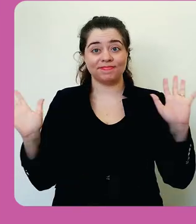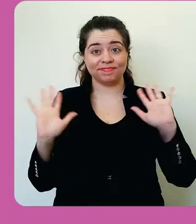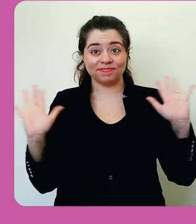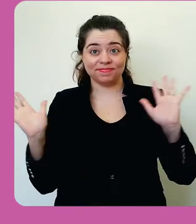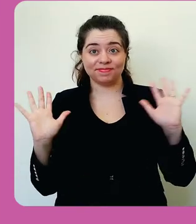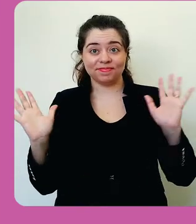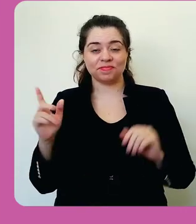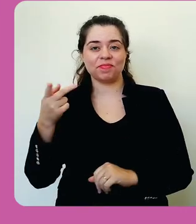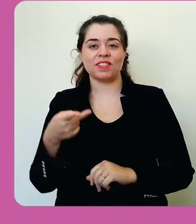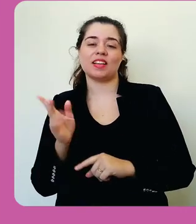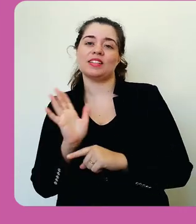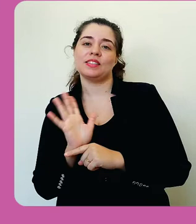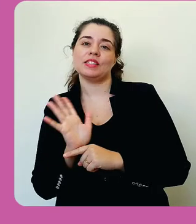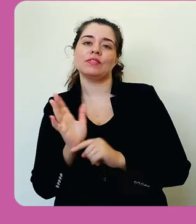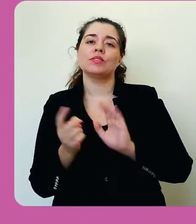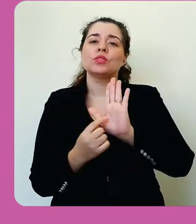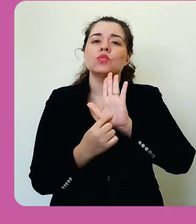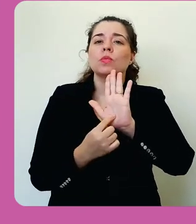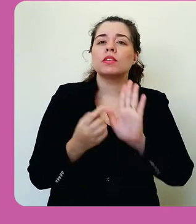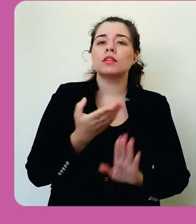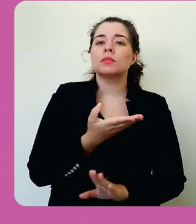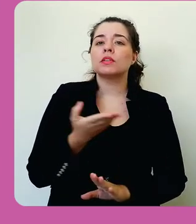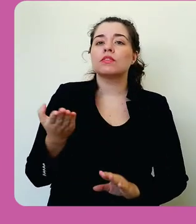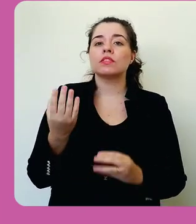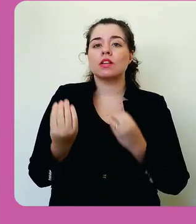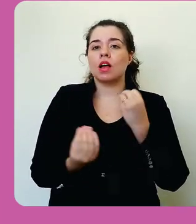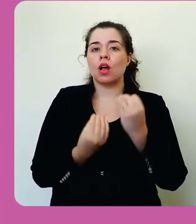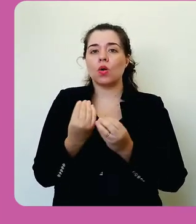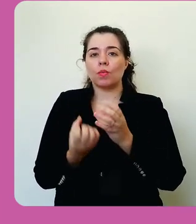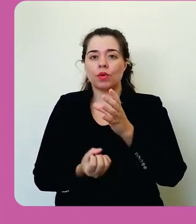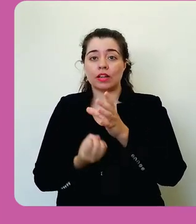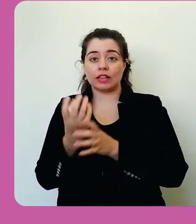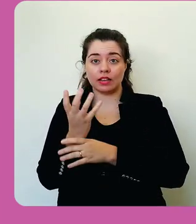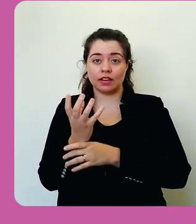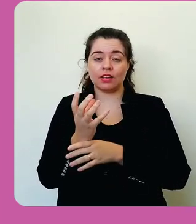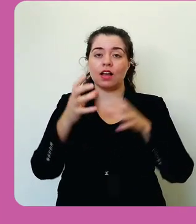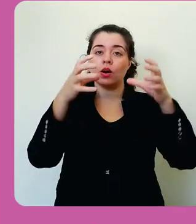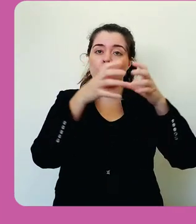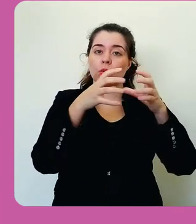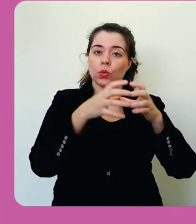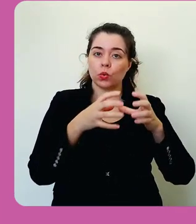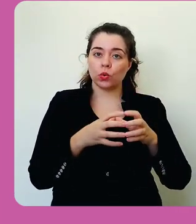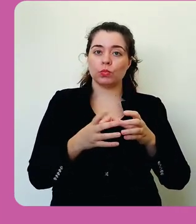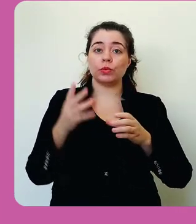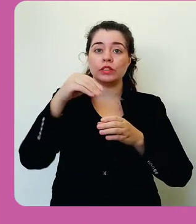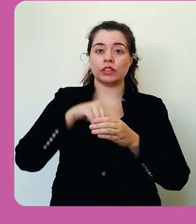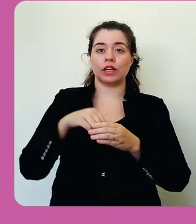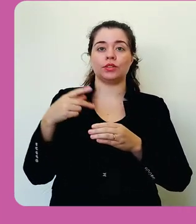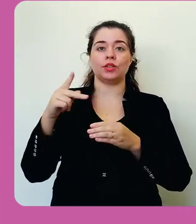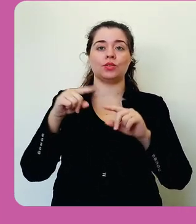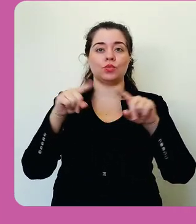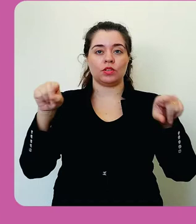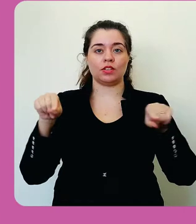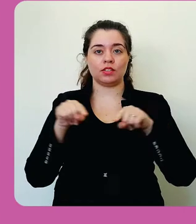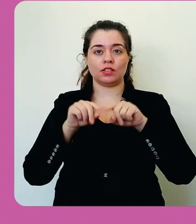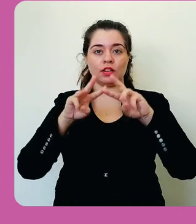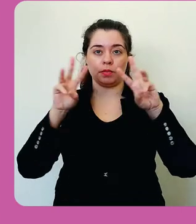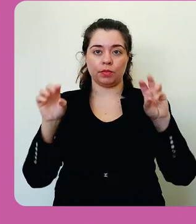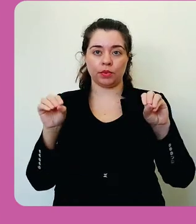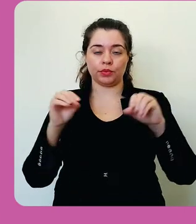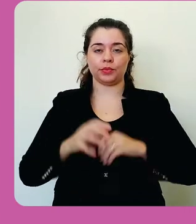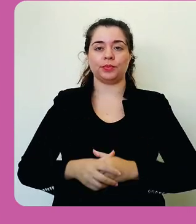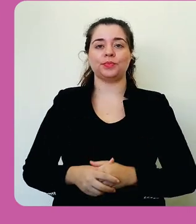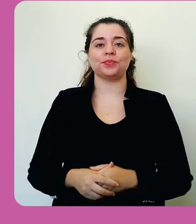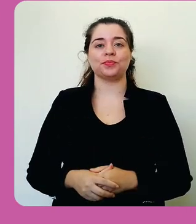Olá, nesse vídeo vou mostrar para vocês como criar grupos dentro da sua sala do mundo.